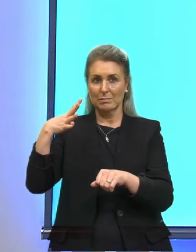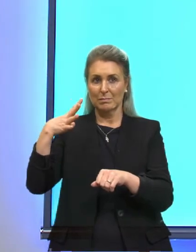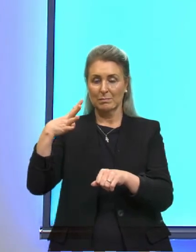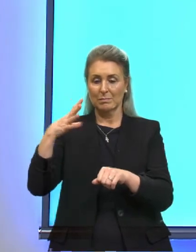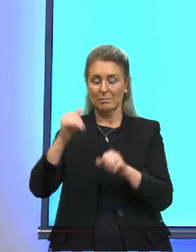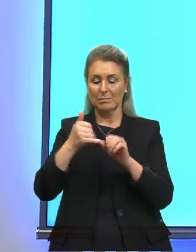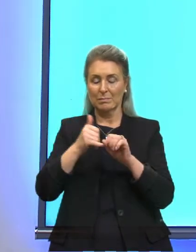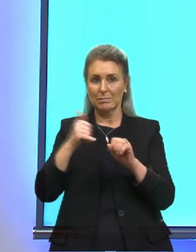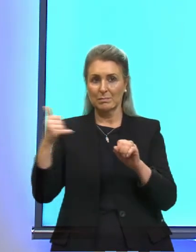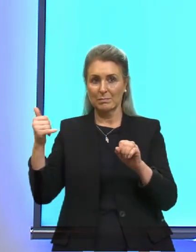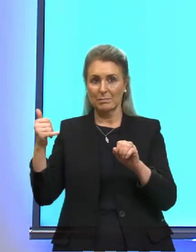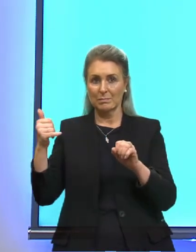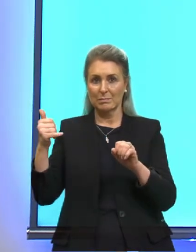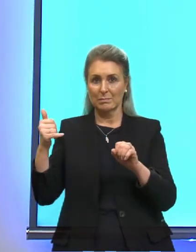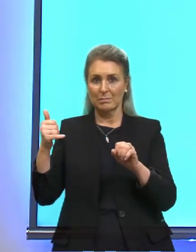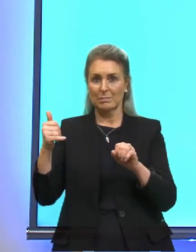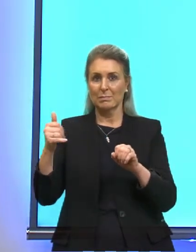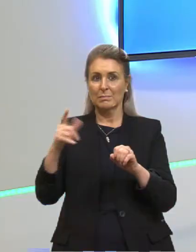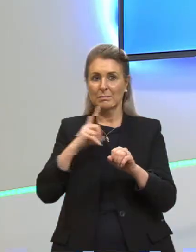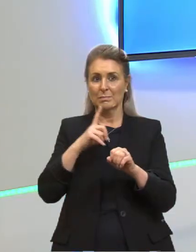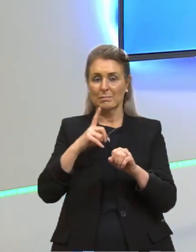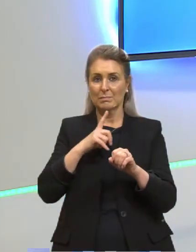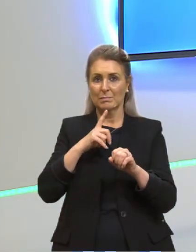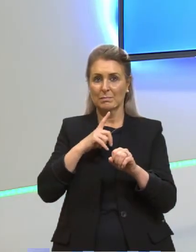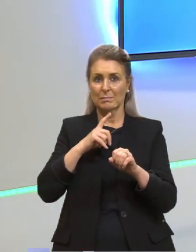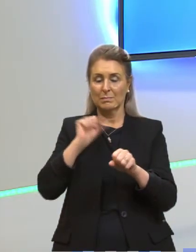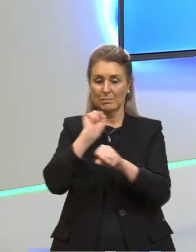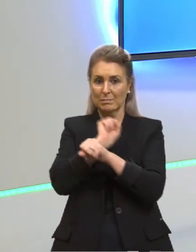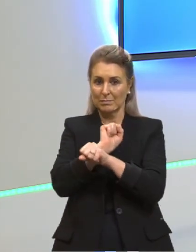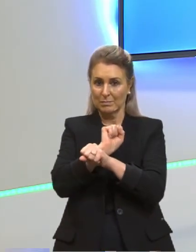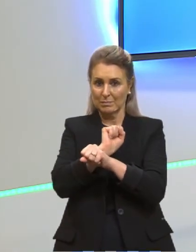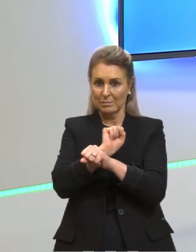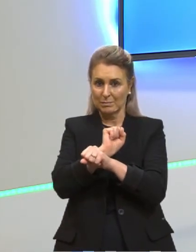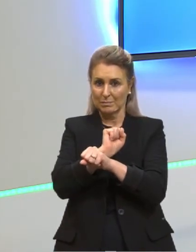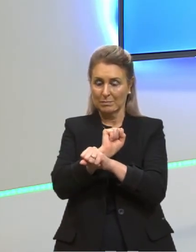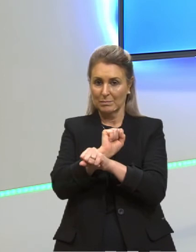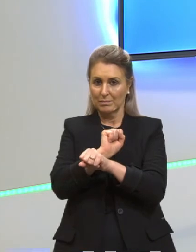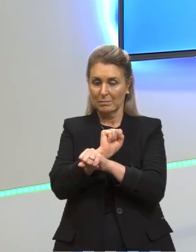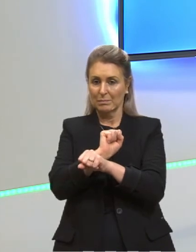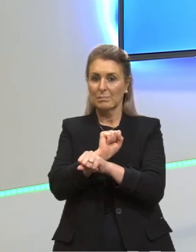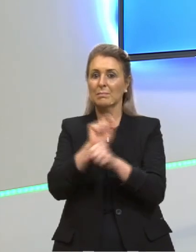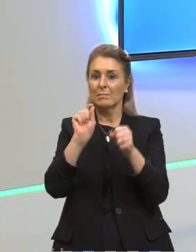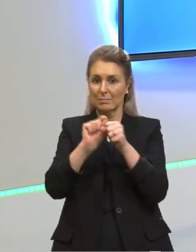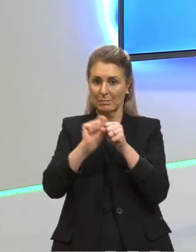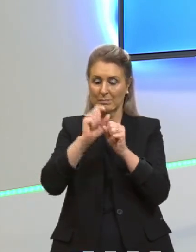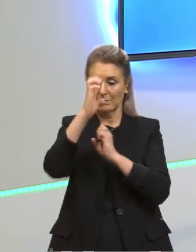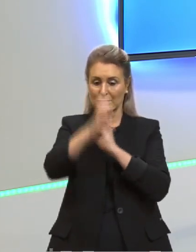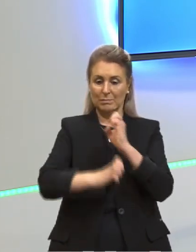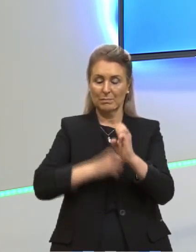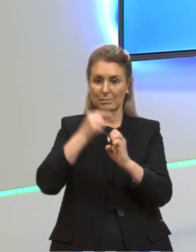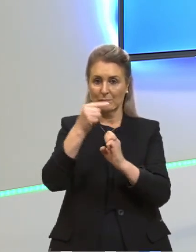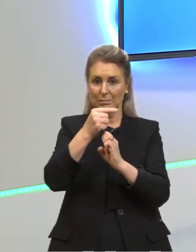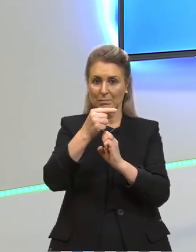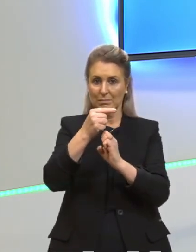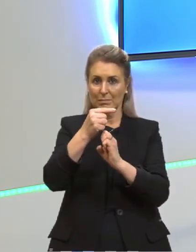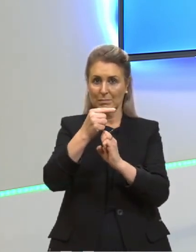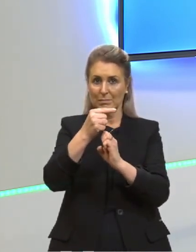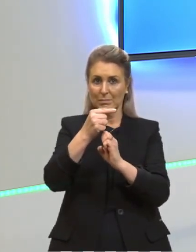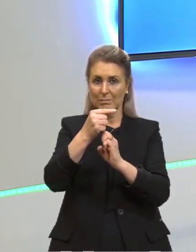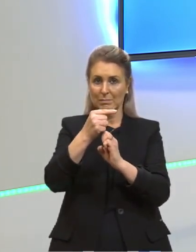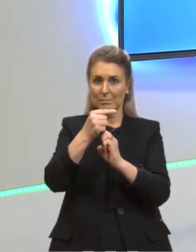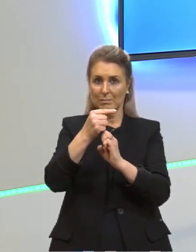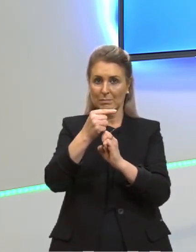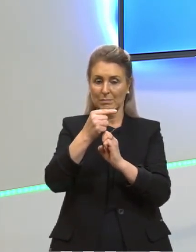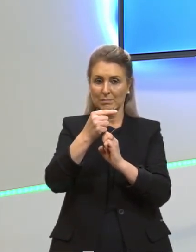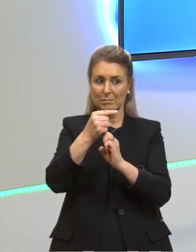a energia que eu vou ter de cinética máxima para ejetar aquele elétron vai ser a